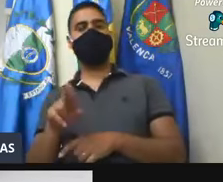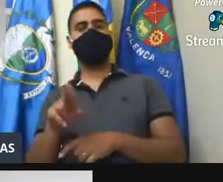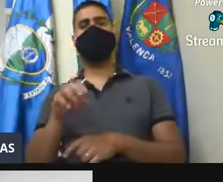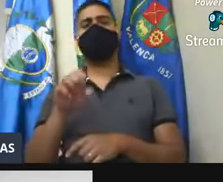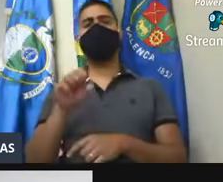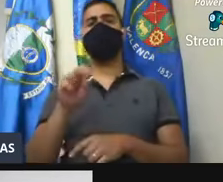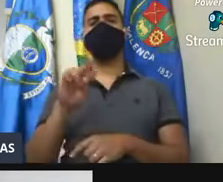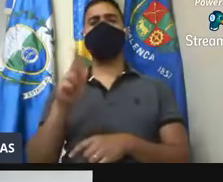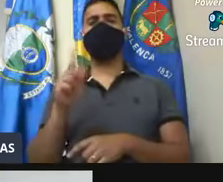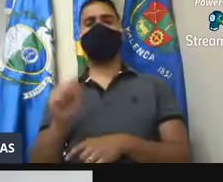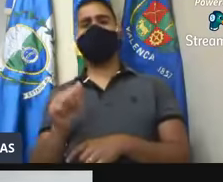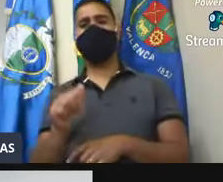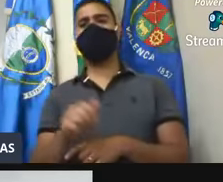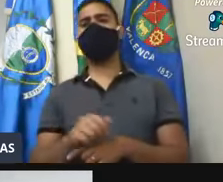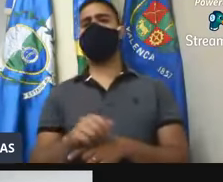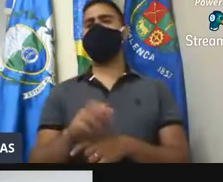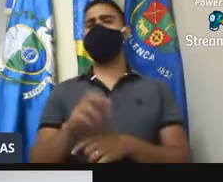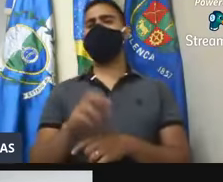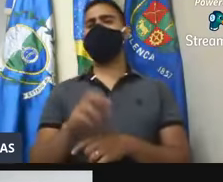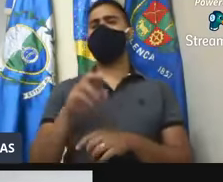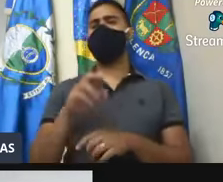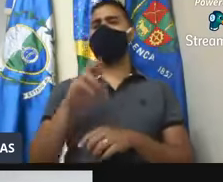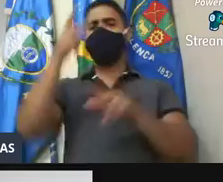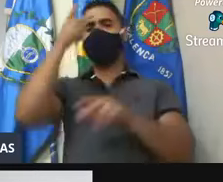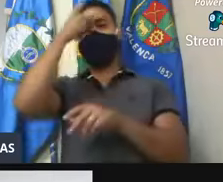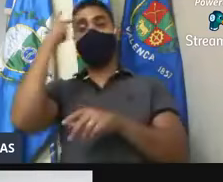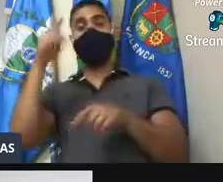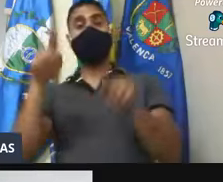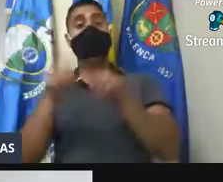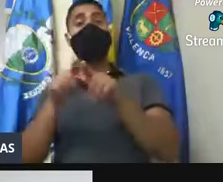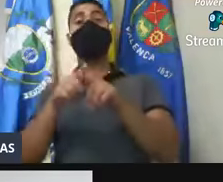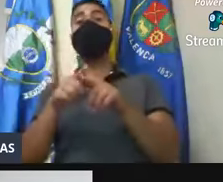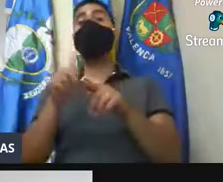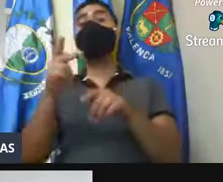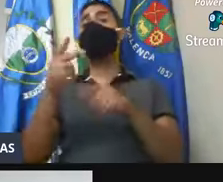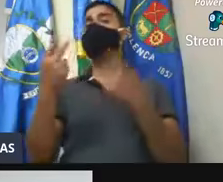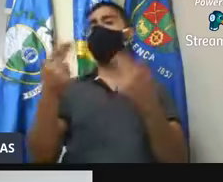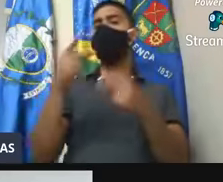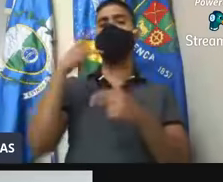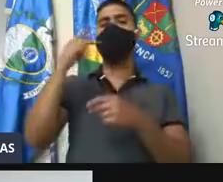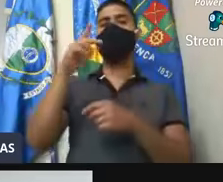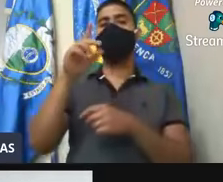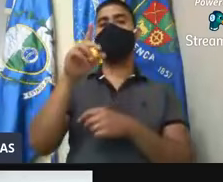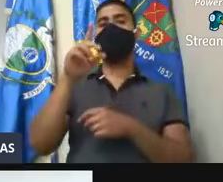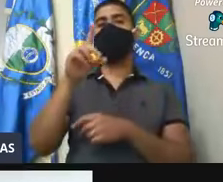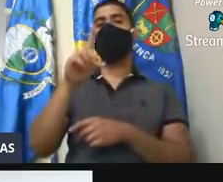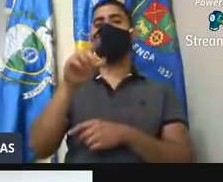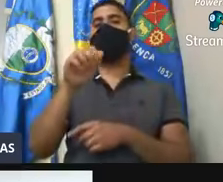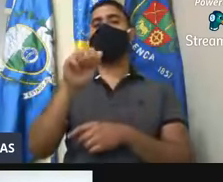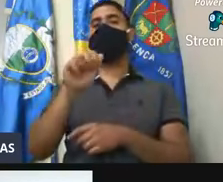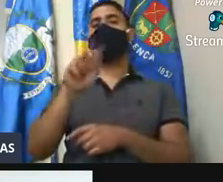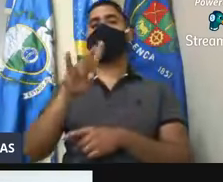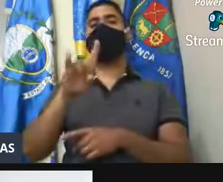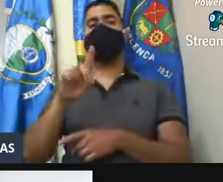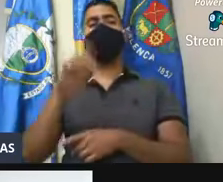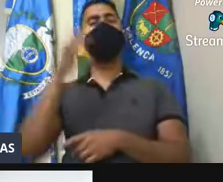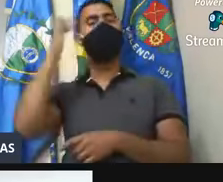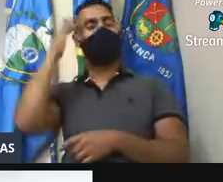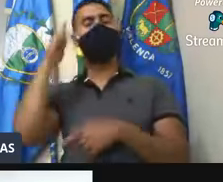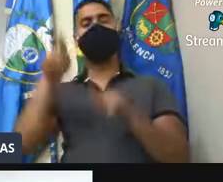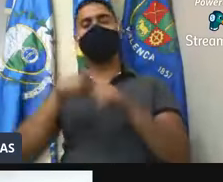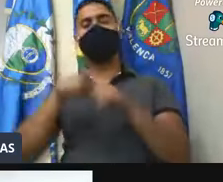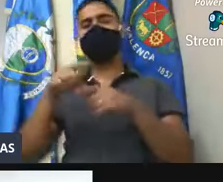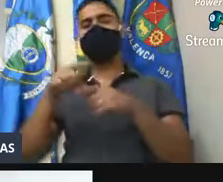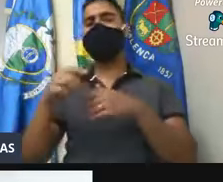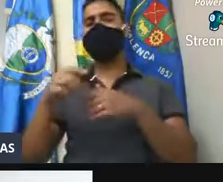Sônia, a Moema. E eu quero corroborar o que disse o vereador David. Nós vamos dar mais um passo dessa Câmara